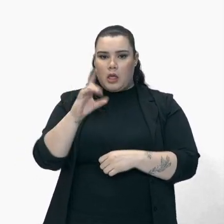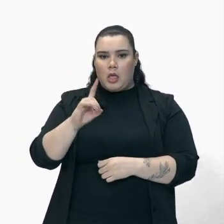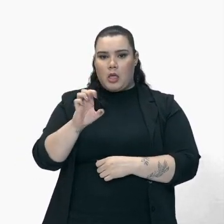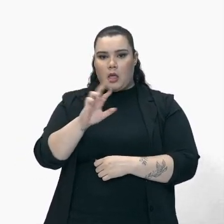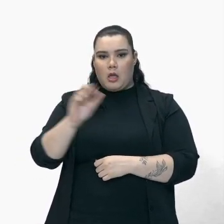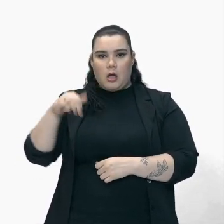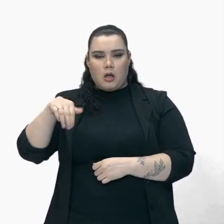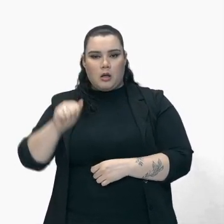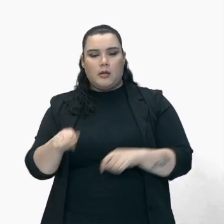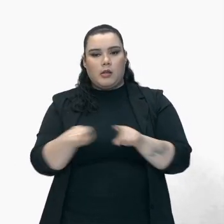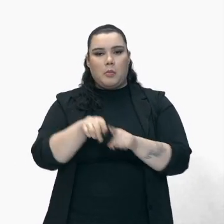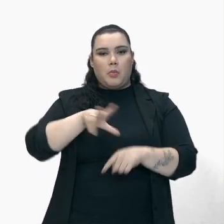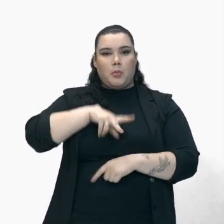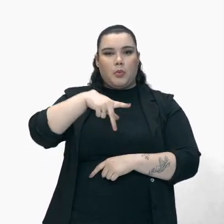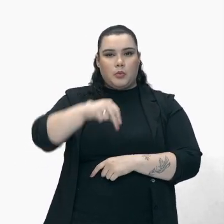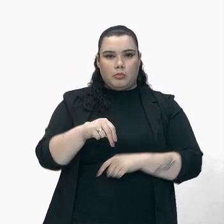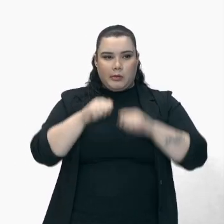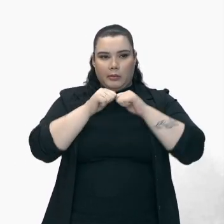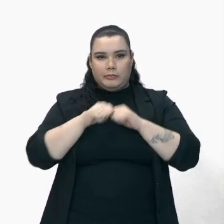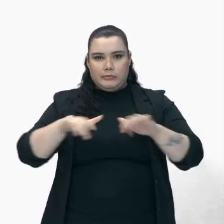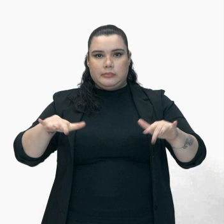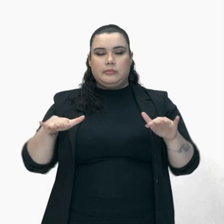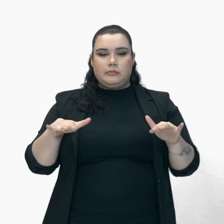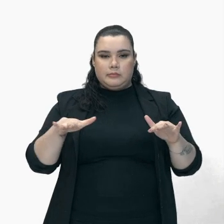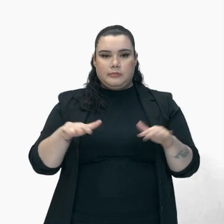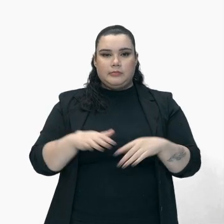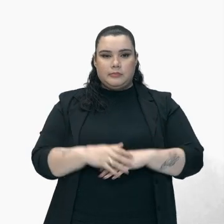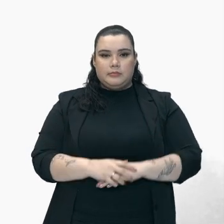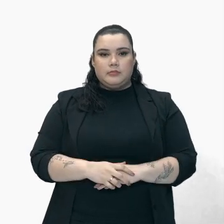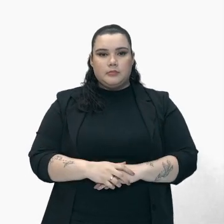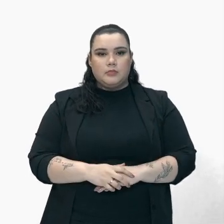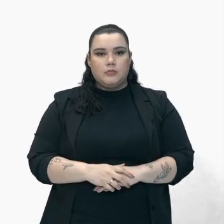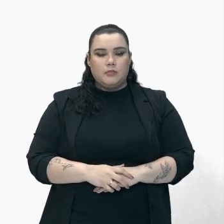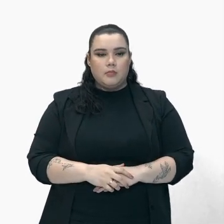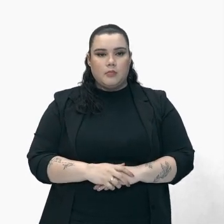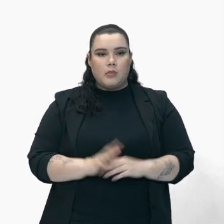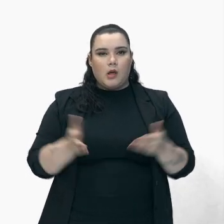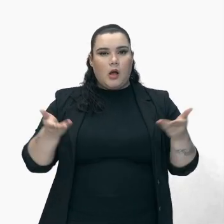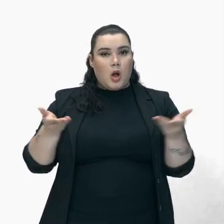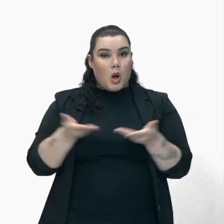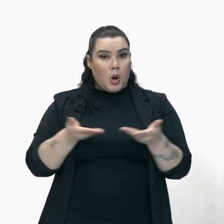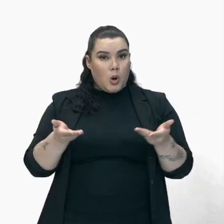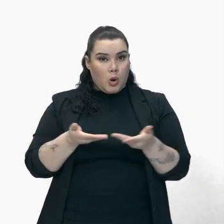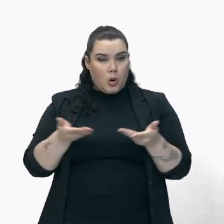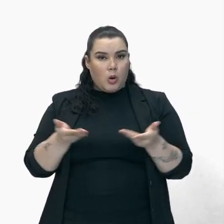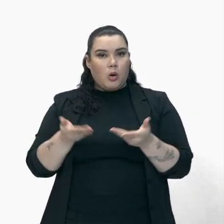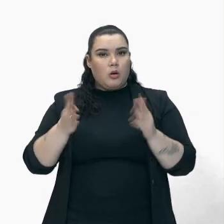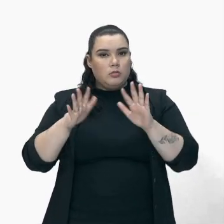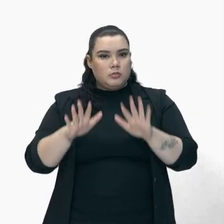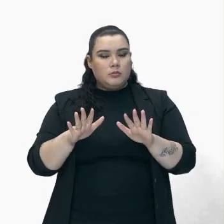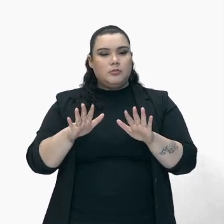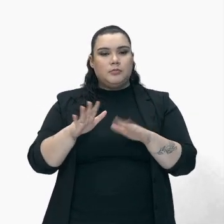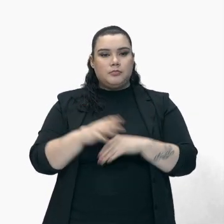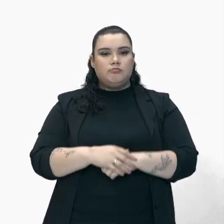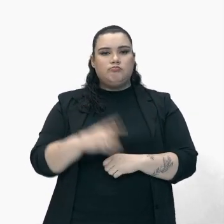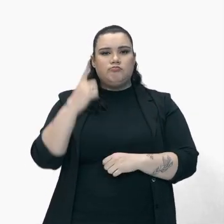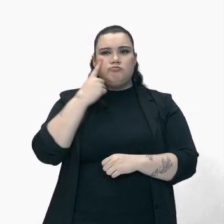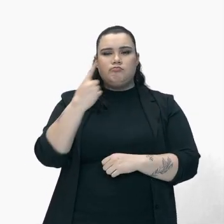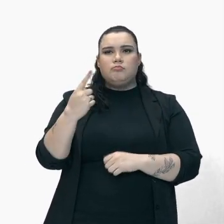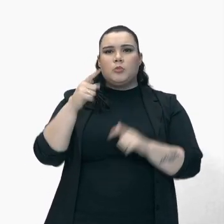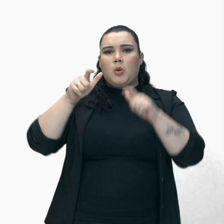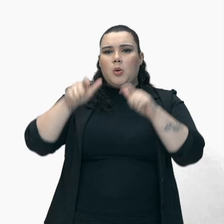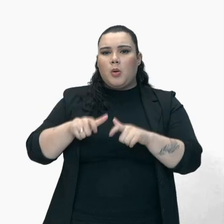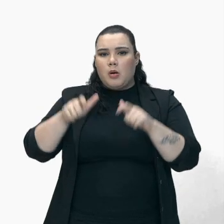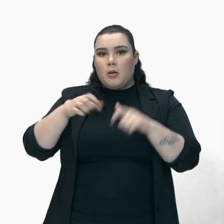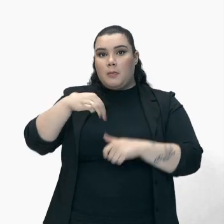E do domínio Português Vamos então Sair um pouquinho Daqui do nosso Centro de Mílias E vamos até